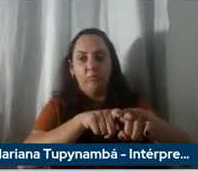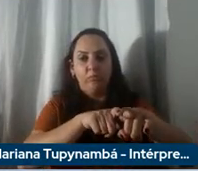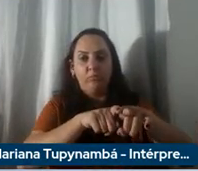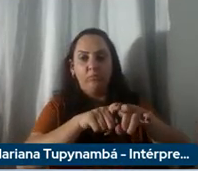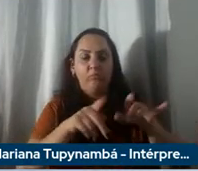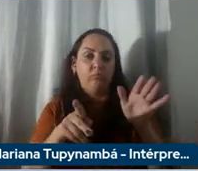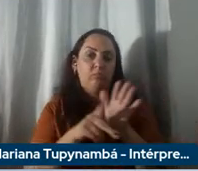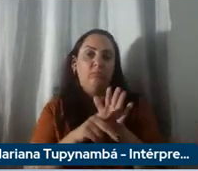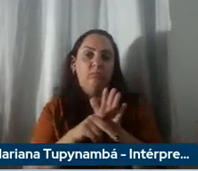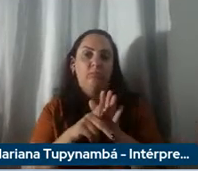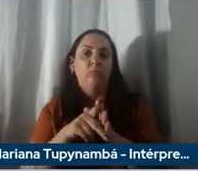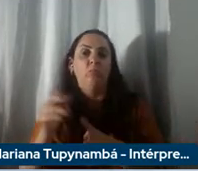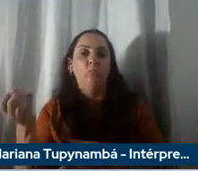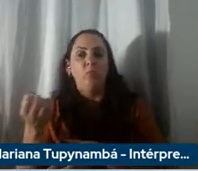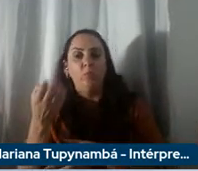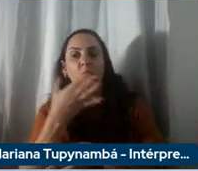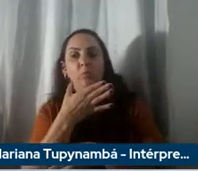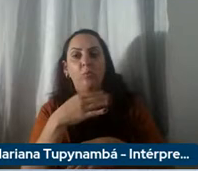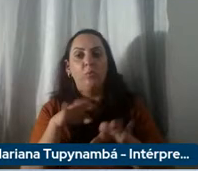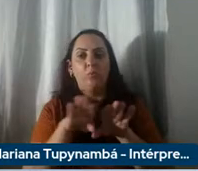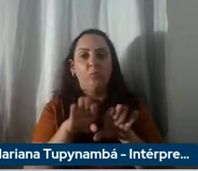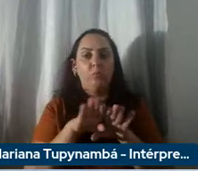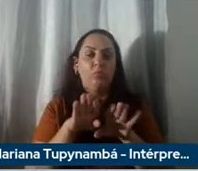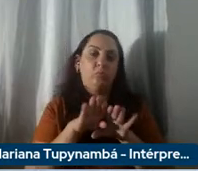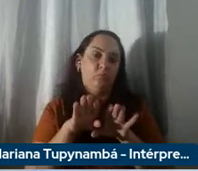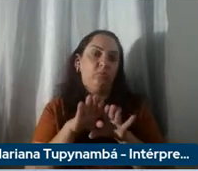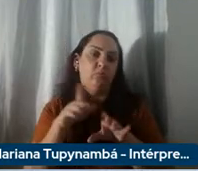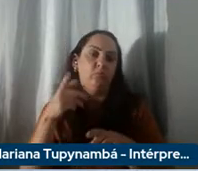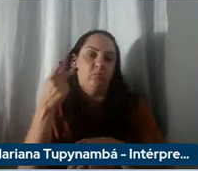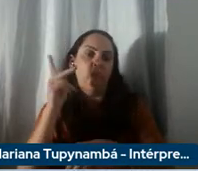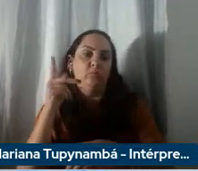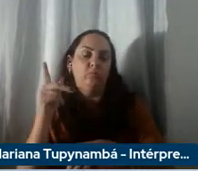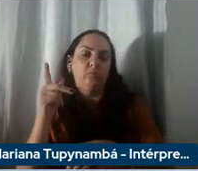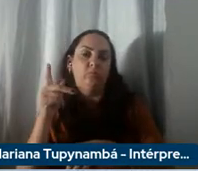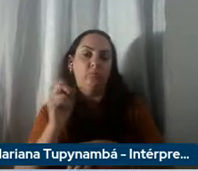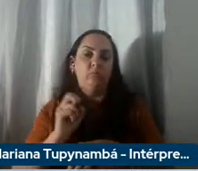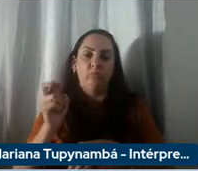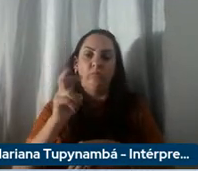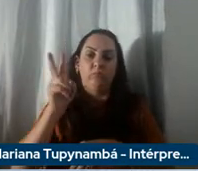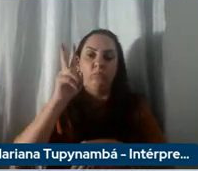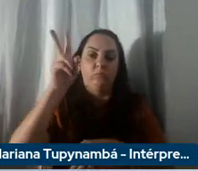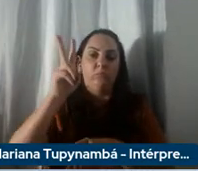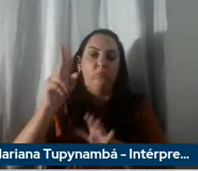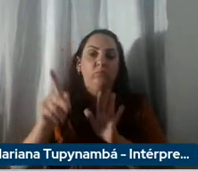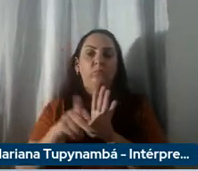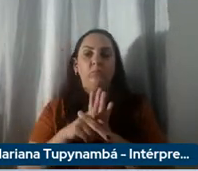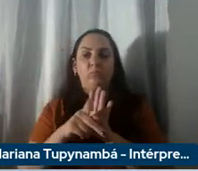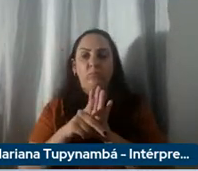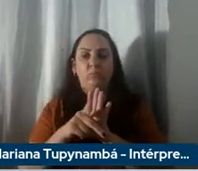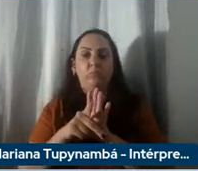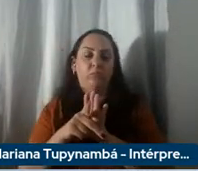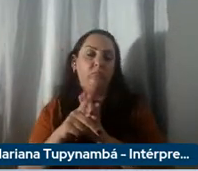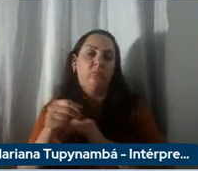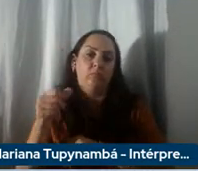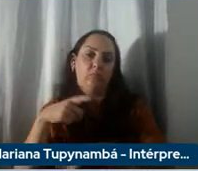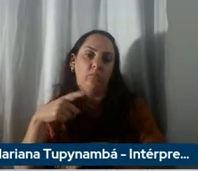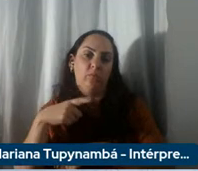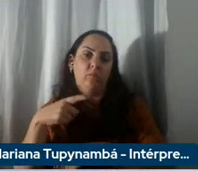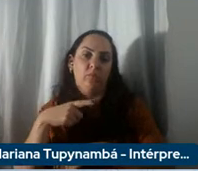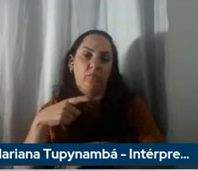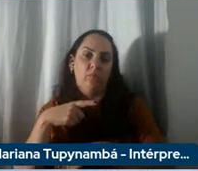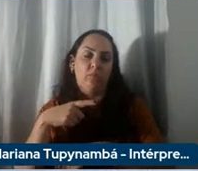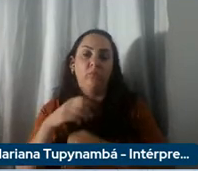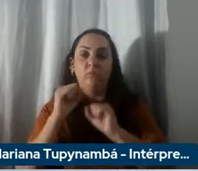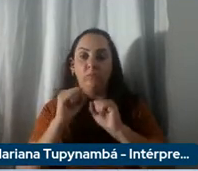novas parcerias com agentes de valor no setor do e-powertrain com atores que